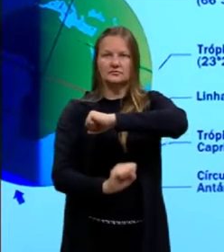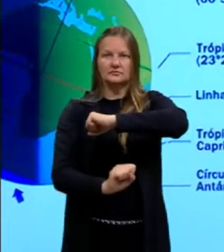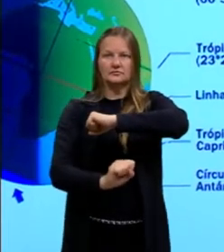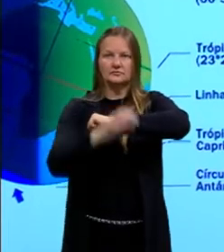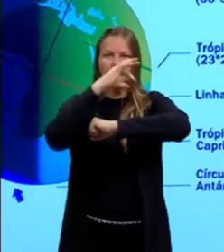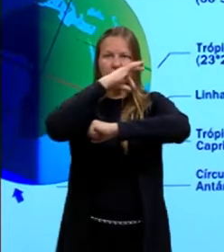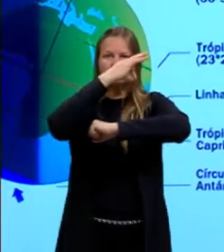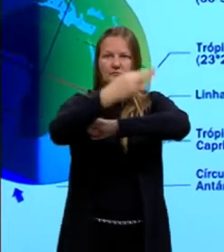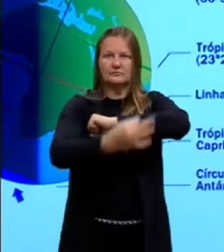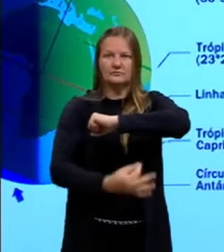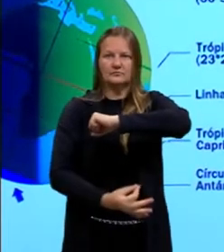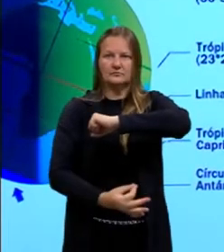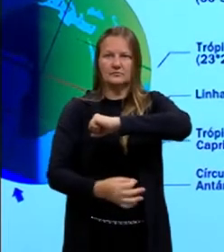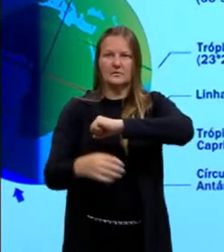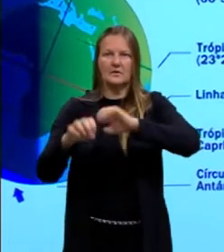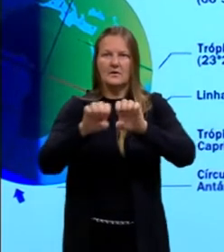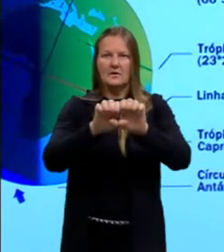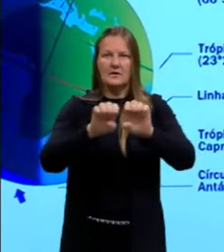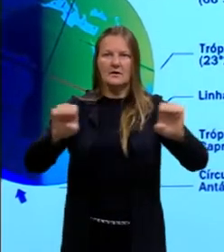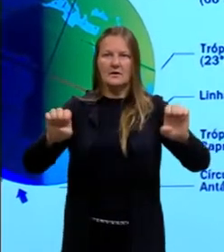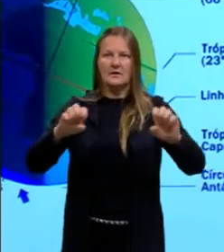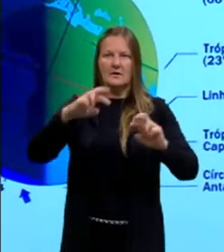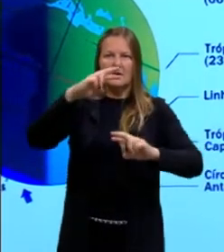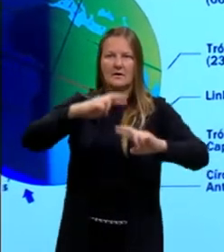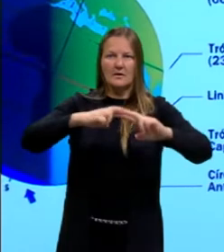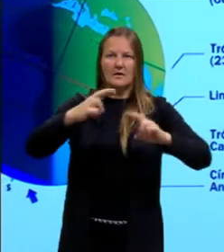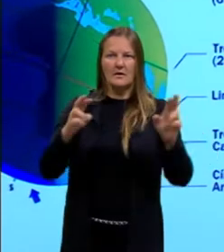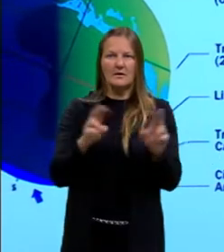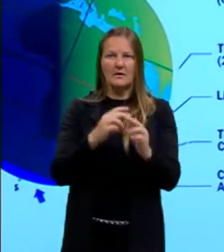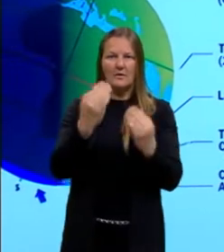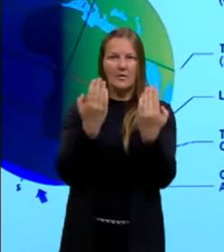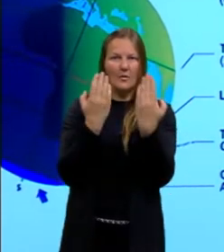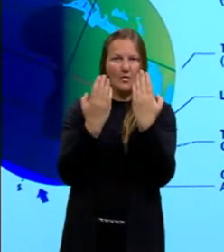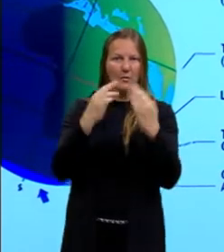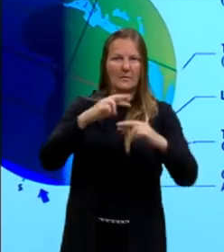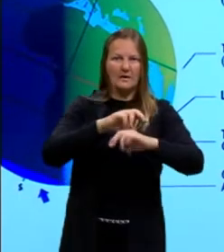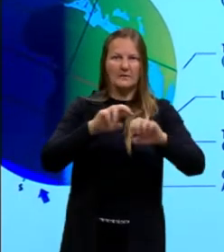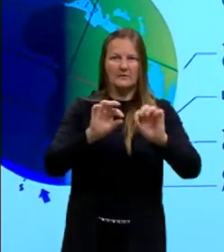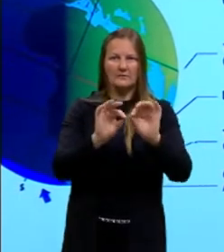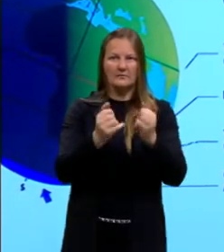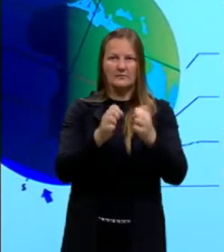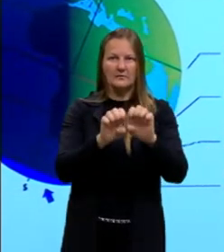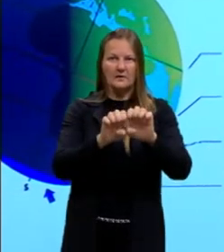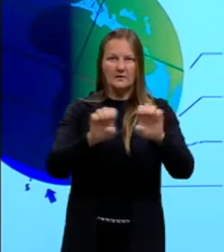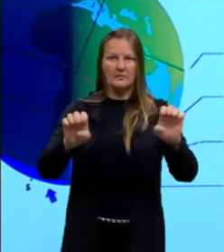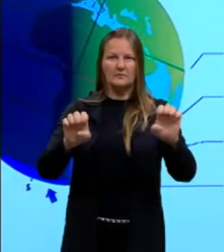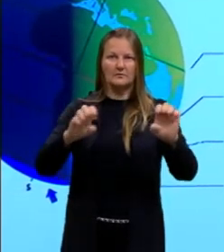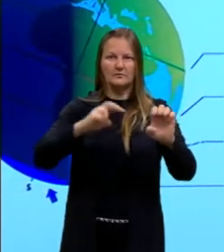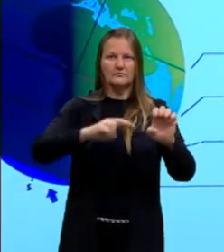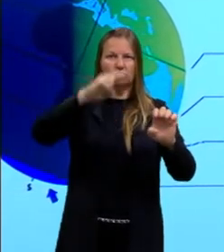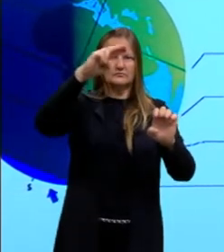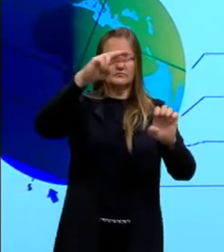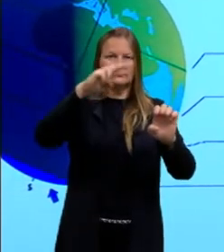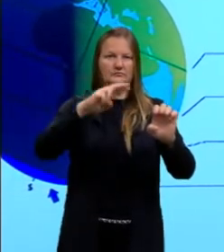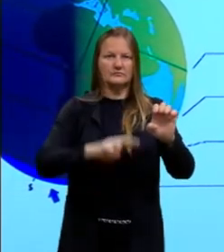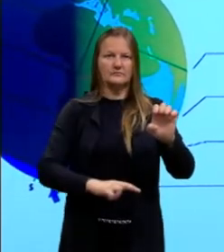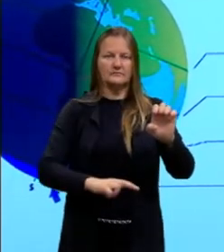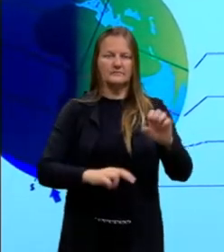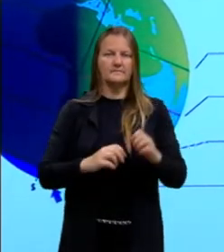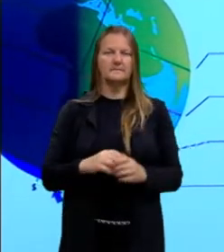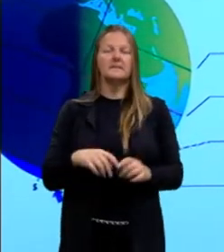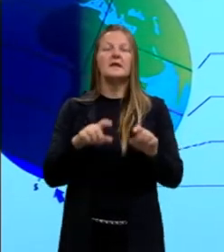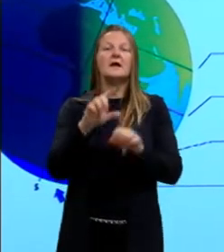relação ao Equador. A gente chama isso de latitude. Longitude é a distância que esses